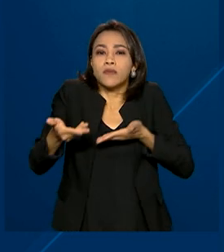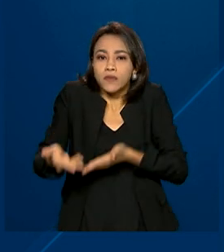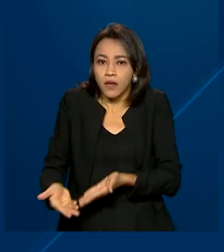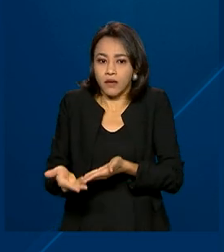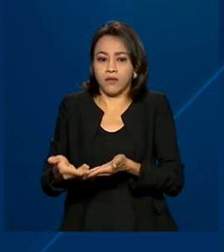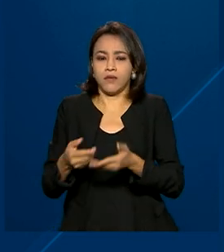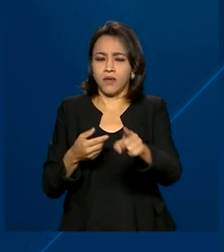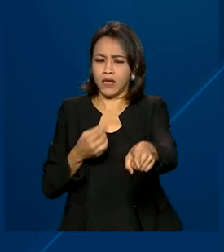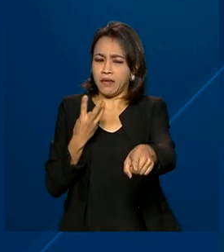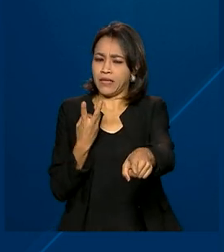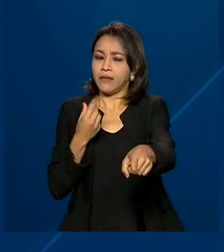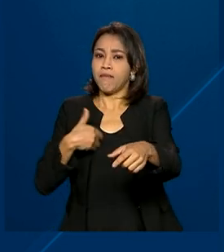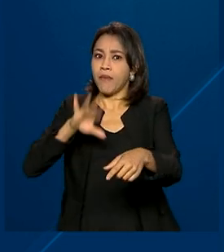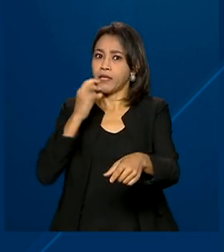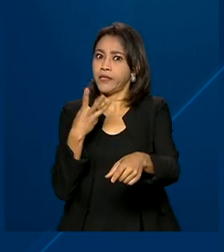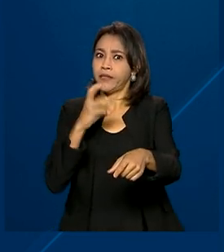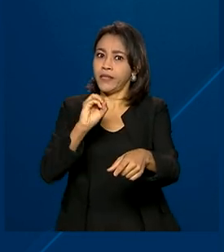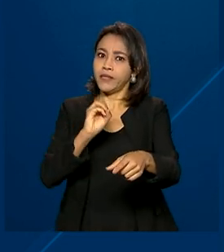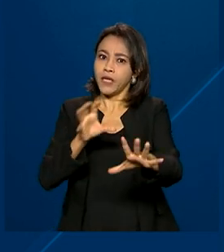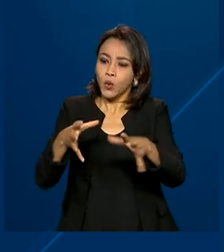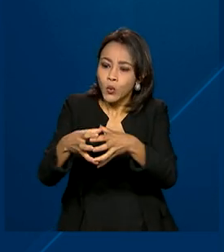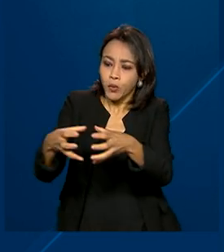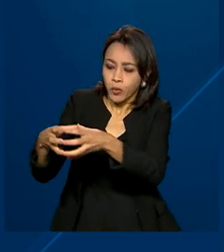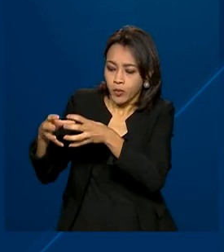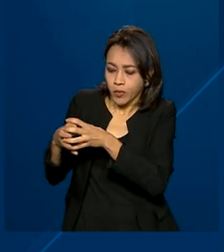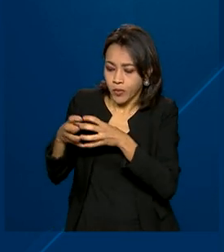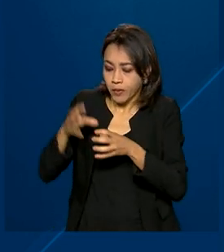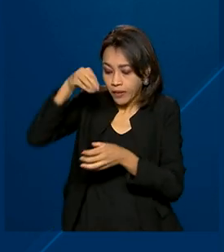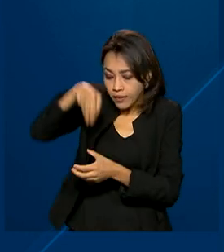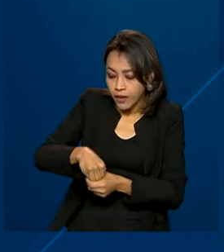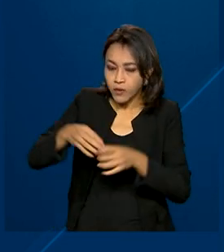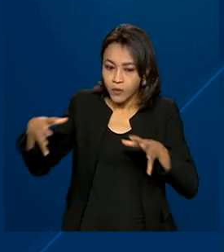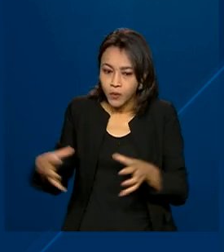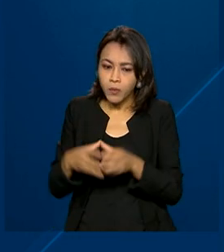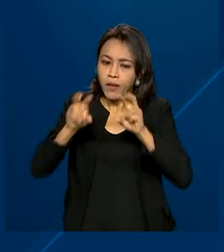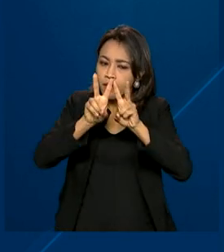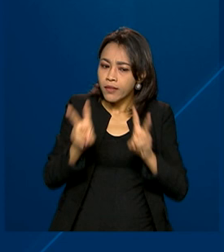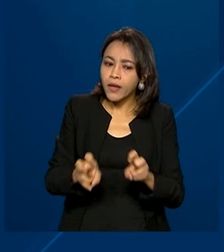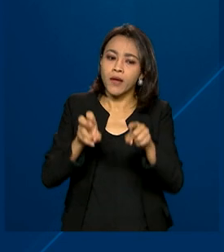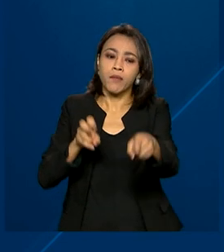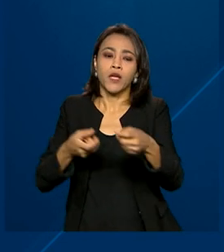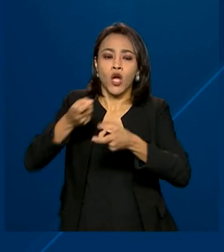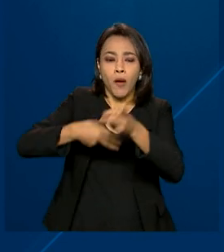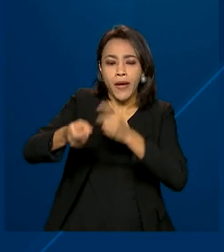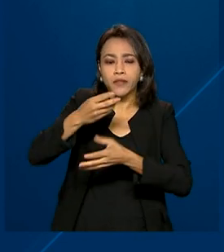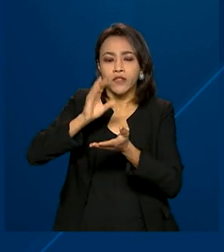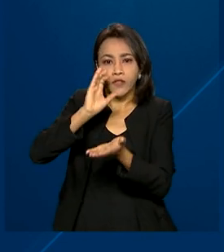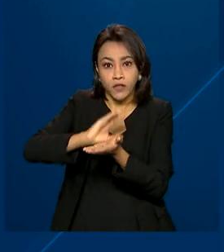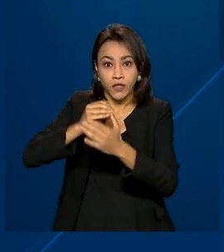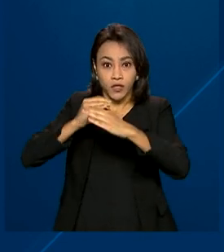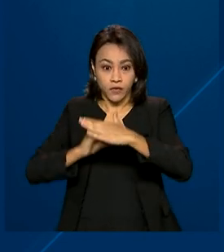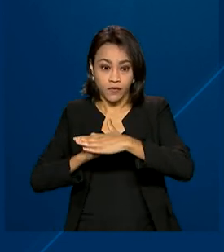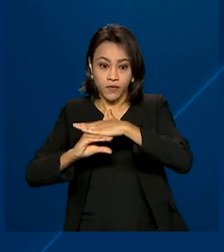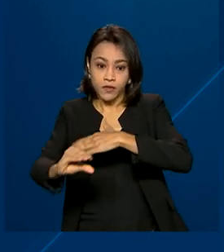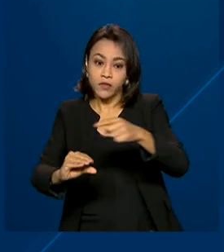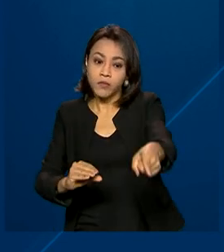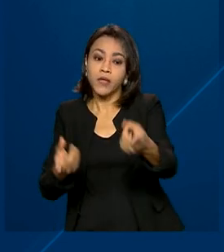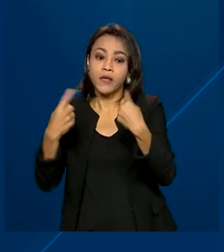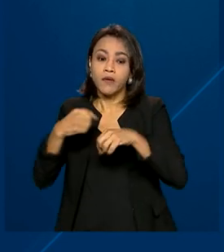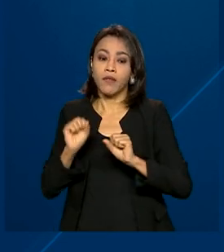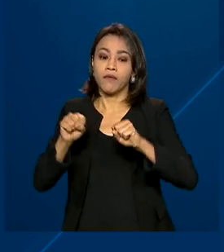de 30 comitês e grupos de trabalho da organização em temas como comércio, investimentos, defesa da concorrência,